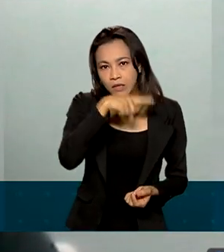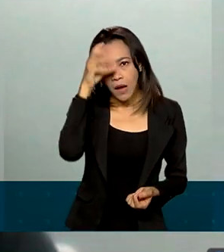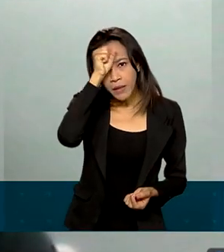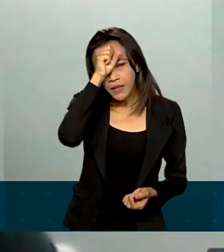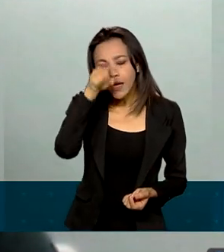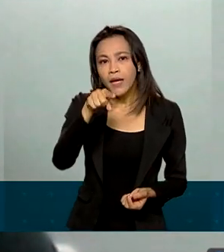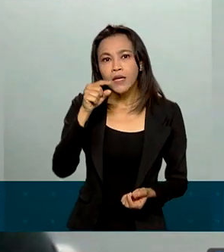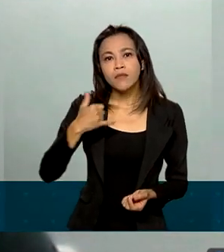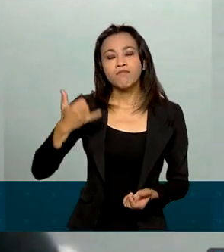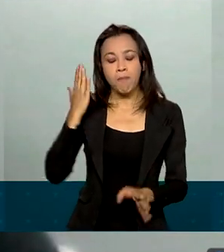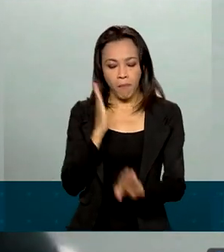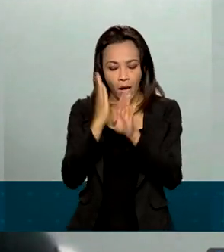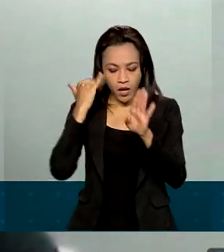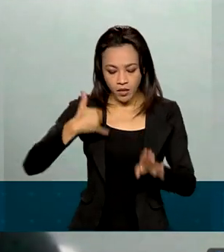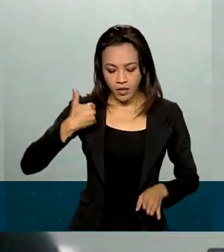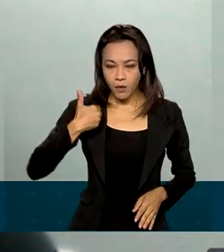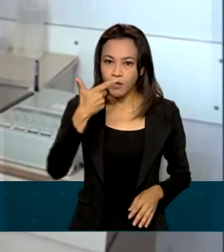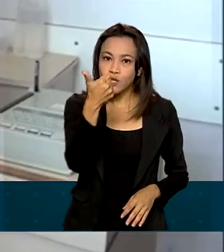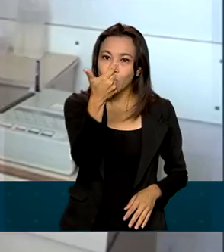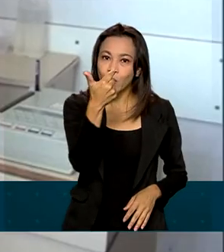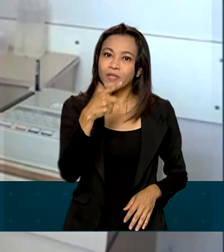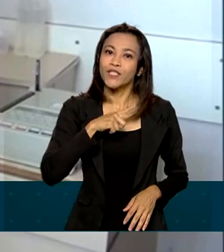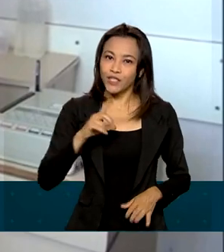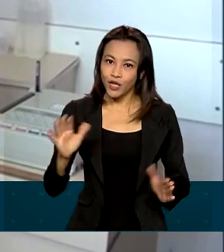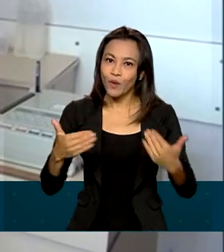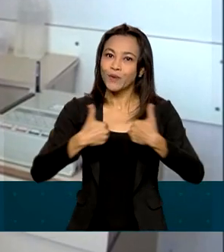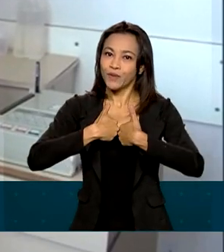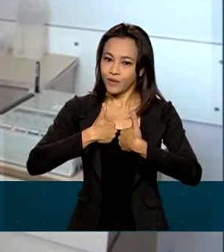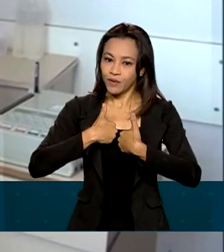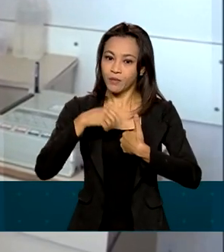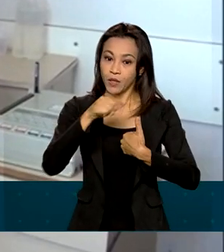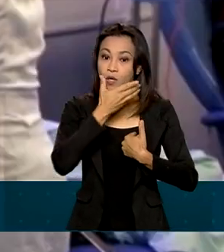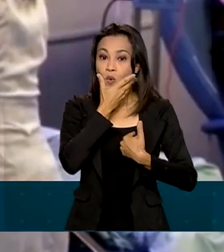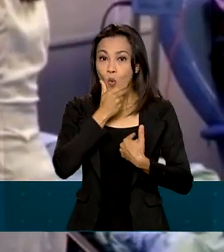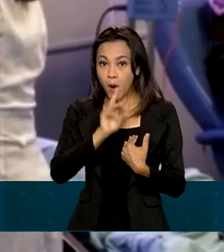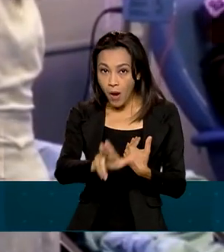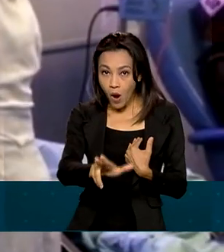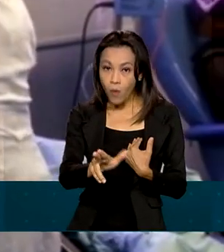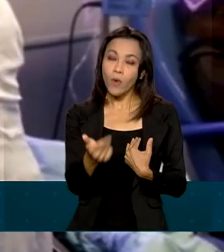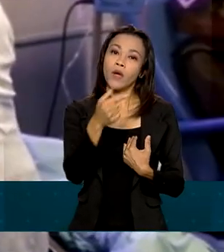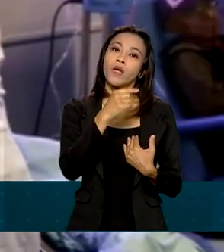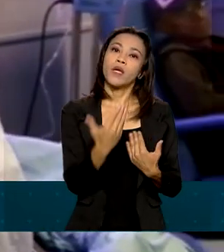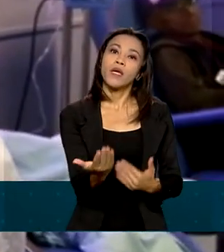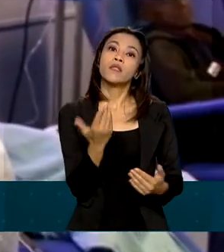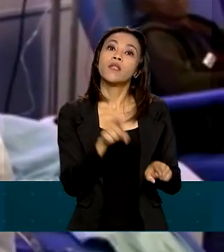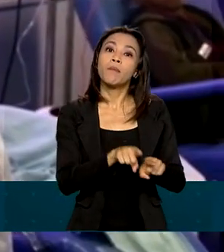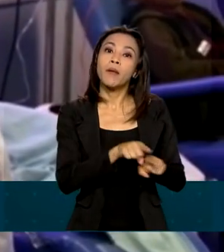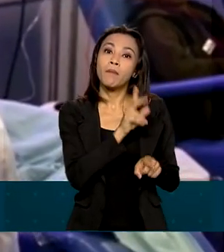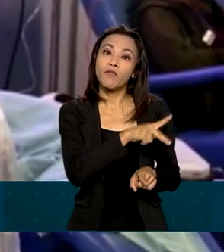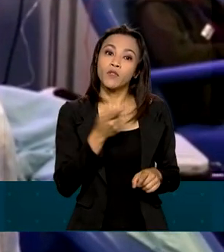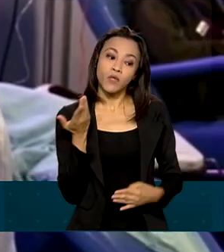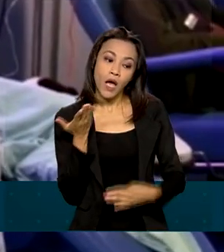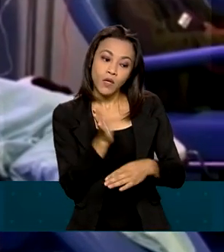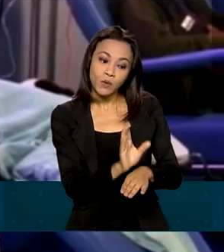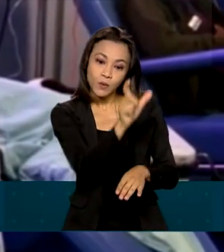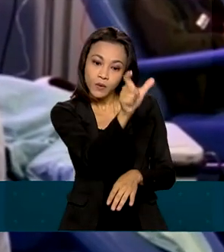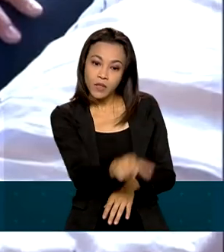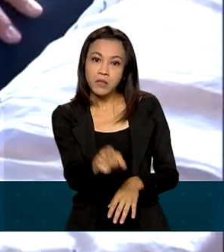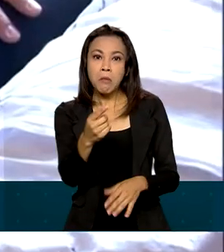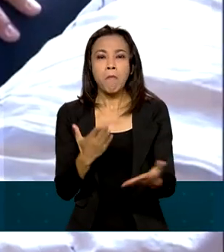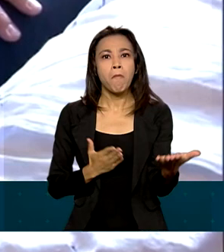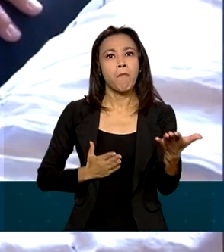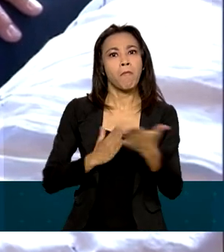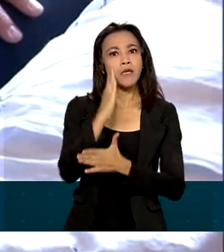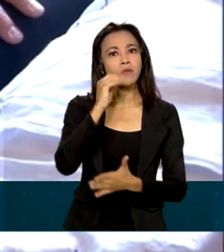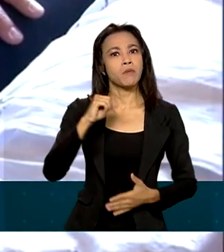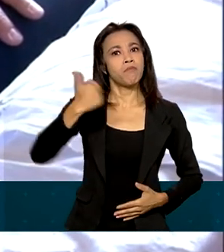descobriu aos 12 anos que tinha autismo, mas com a ajuda do irmão e de professores, aos 19, passou em primeiro lugar